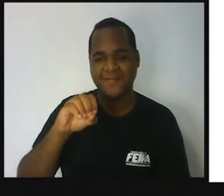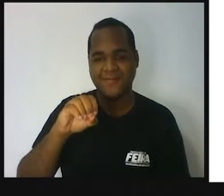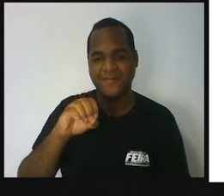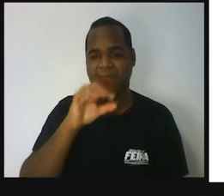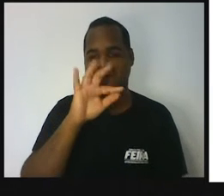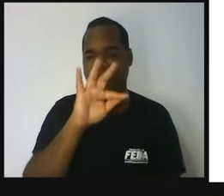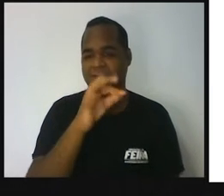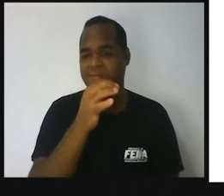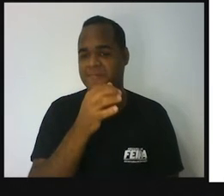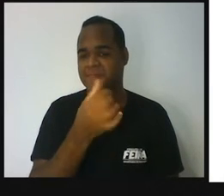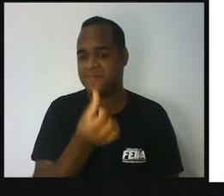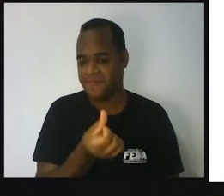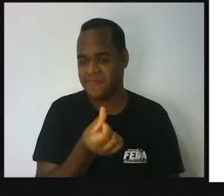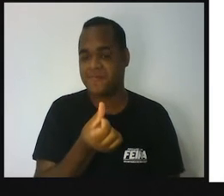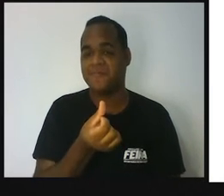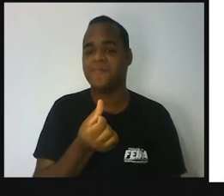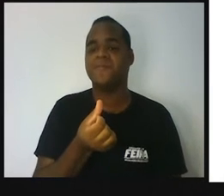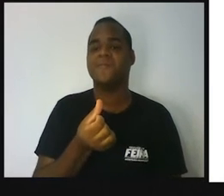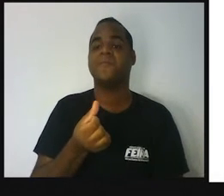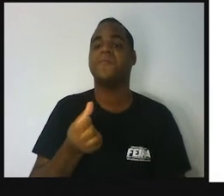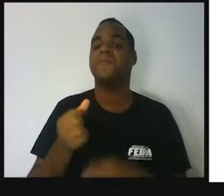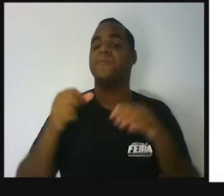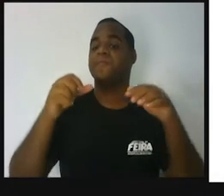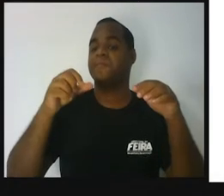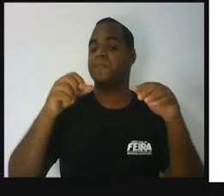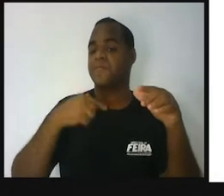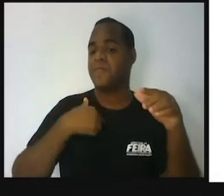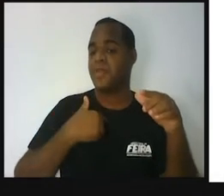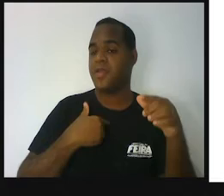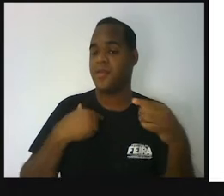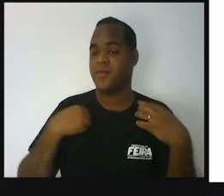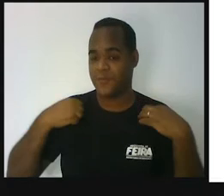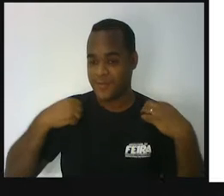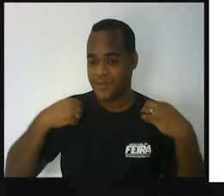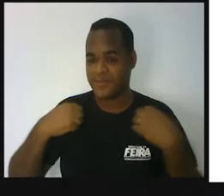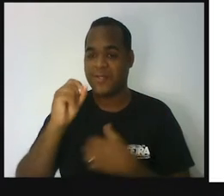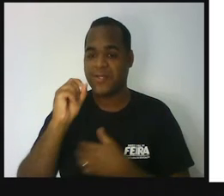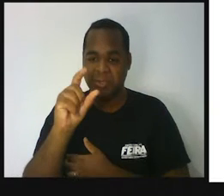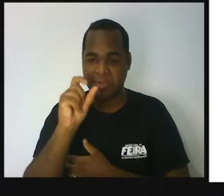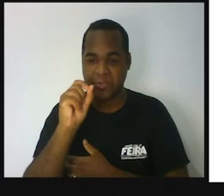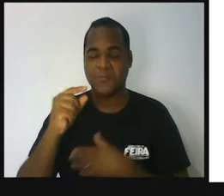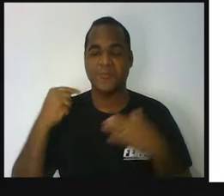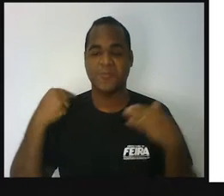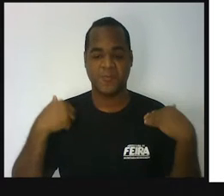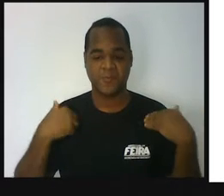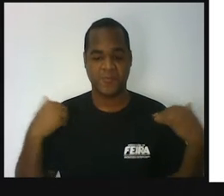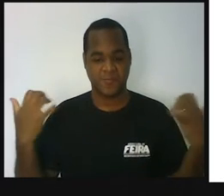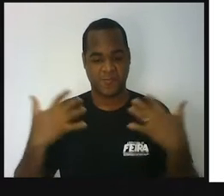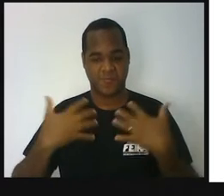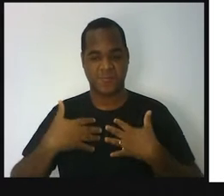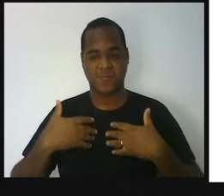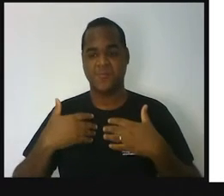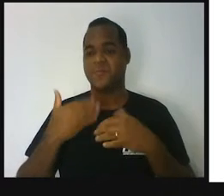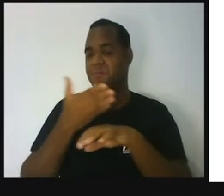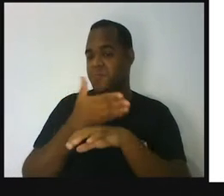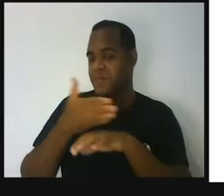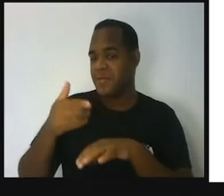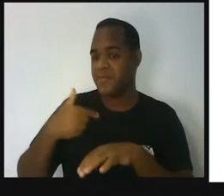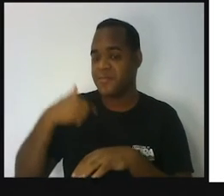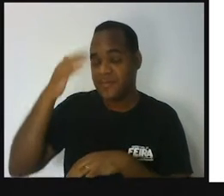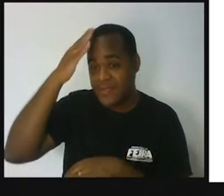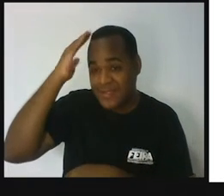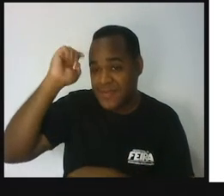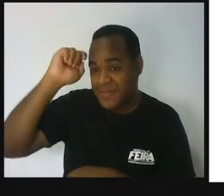tá bom? Eu visto uma camisa azul marinho, por cima um jaleco branco, a minha pele é branca, meu cabelo é preto